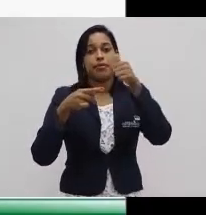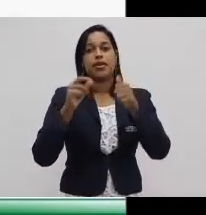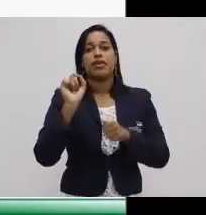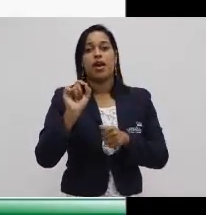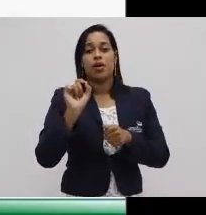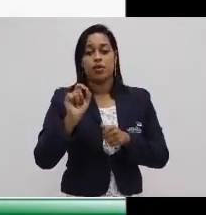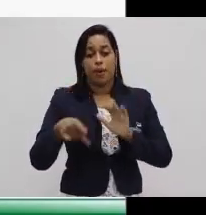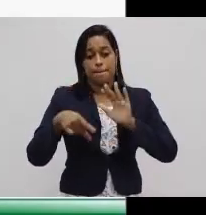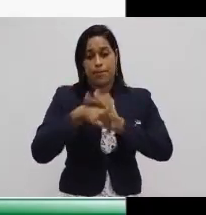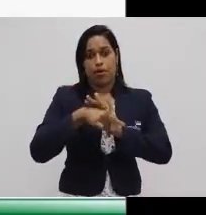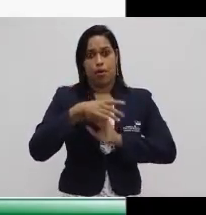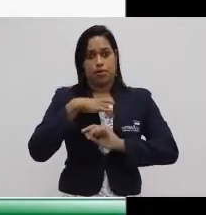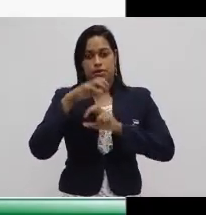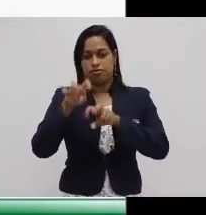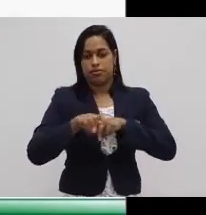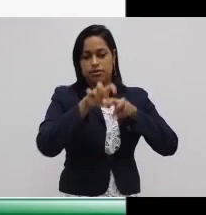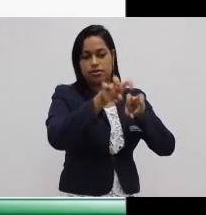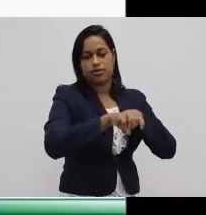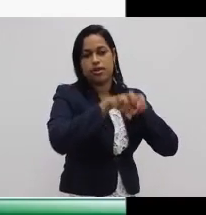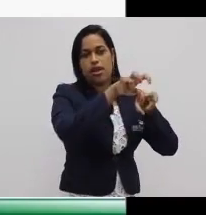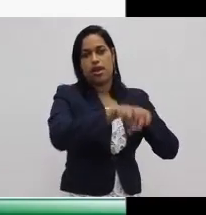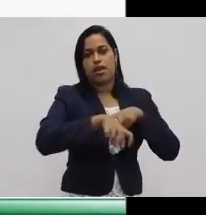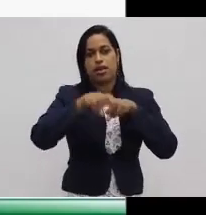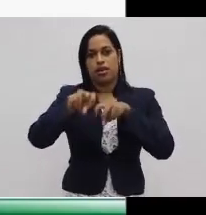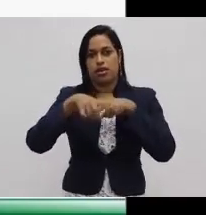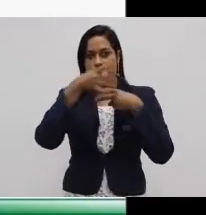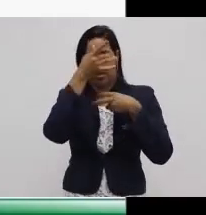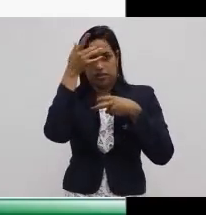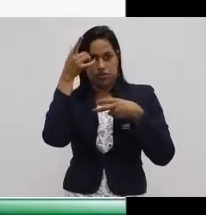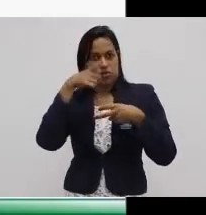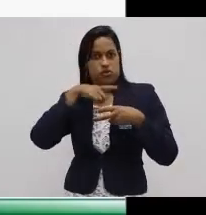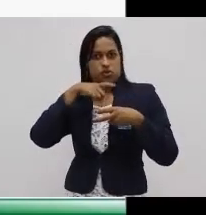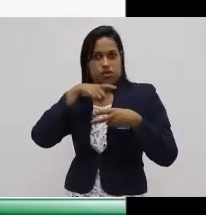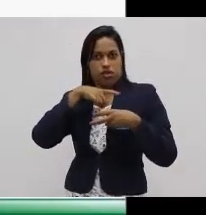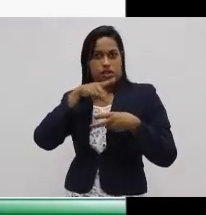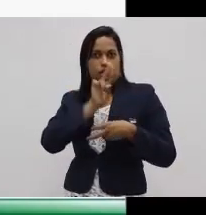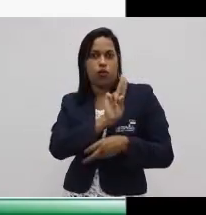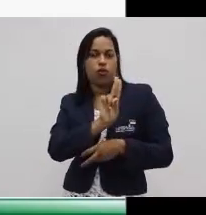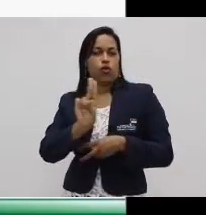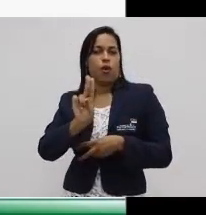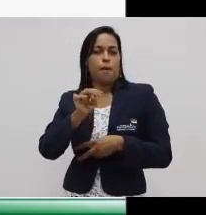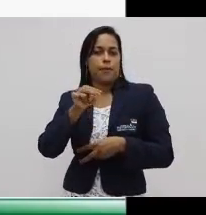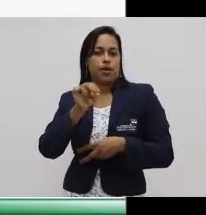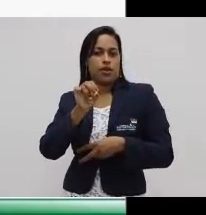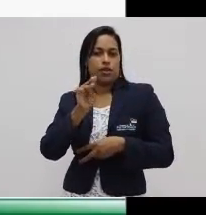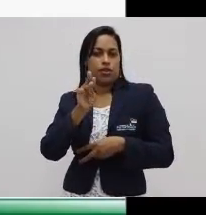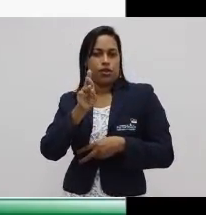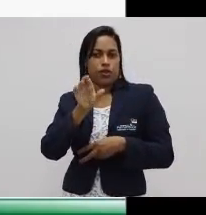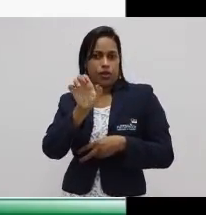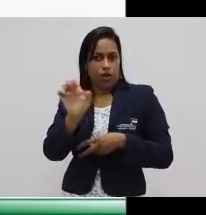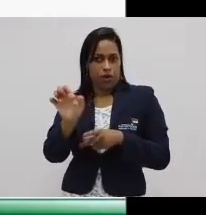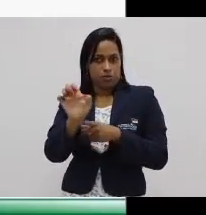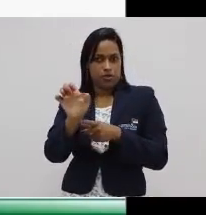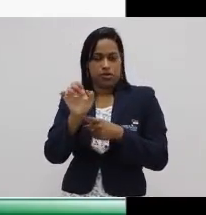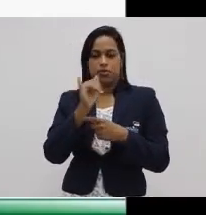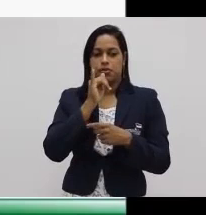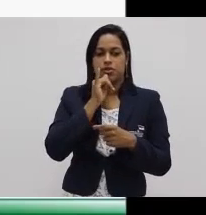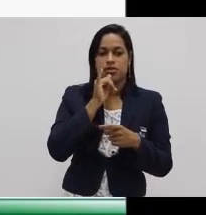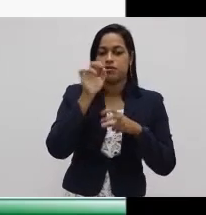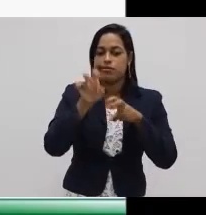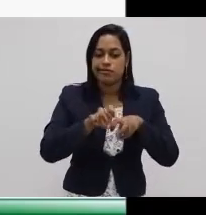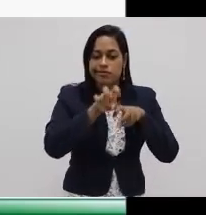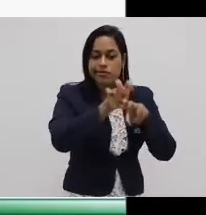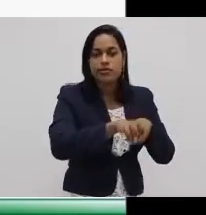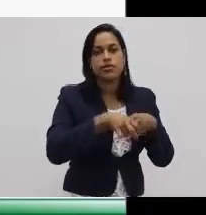pelos nobres. Ou seja, os nobres possuíam toda aquela terra e as pessoas que podiam ser camponeses ou